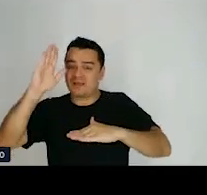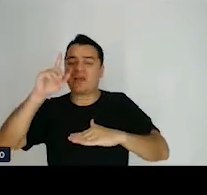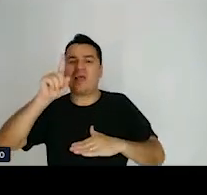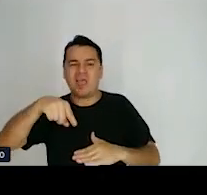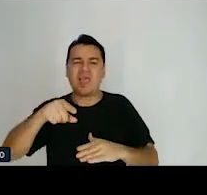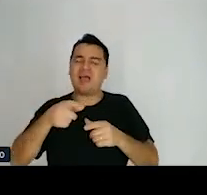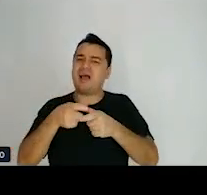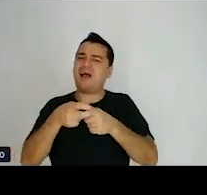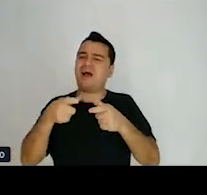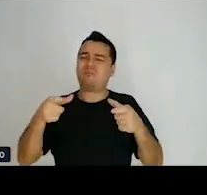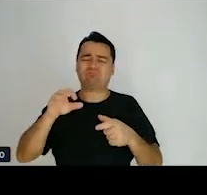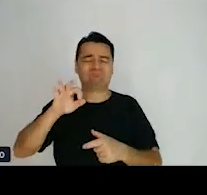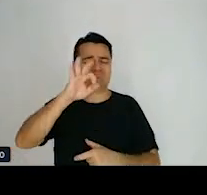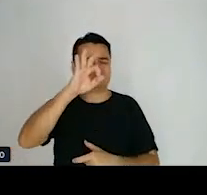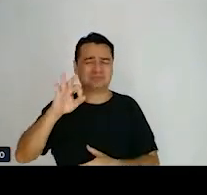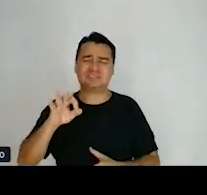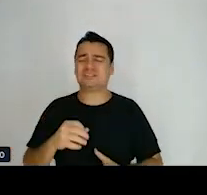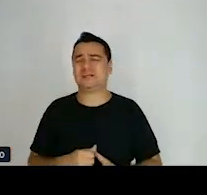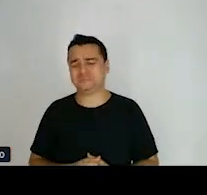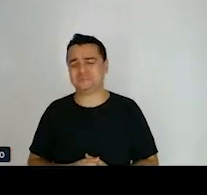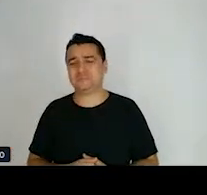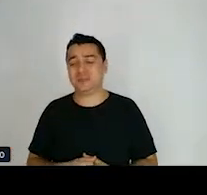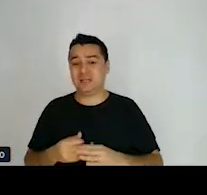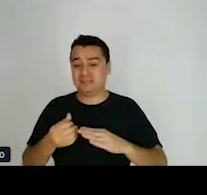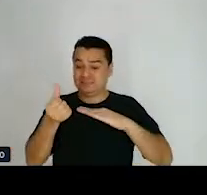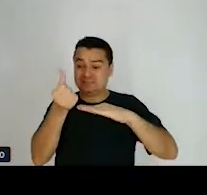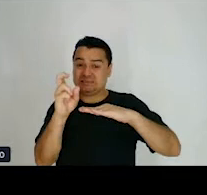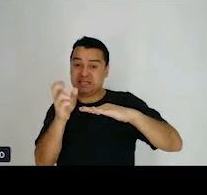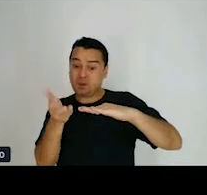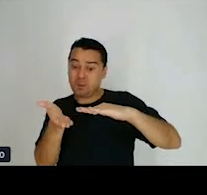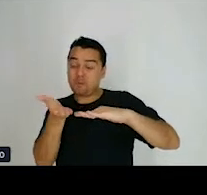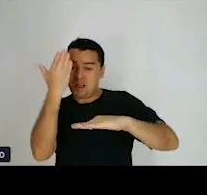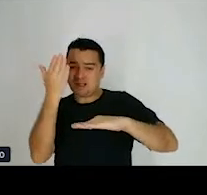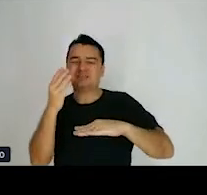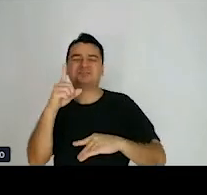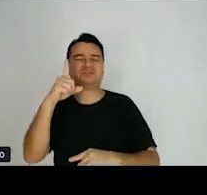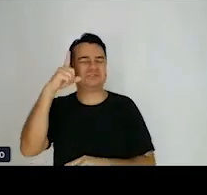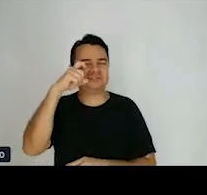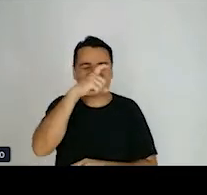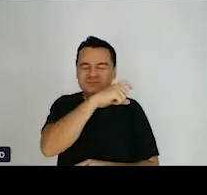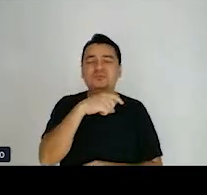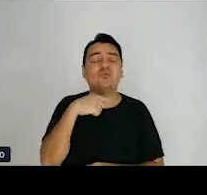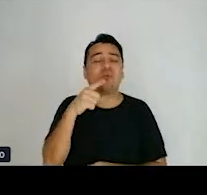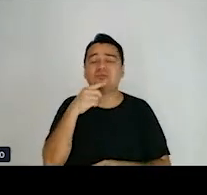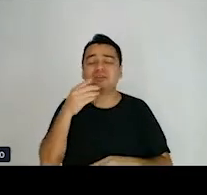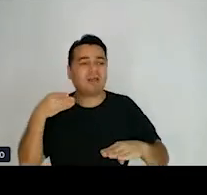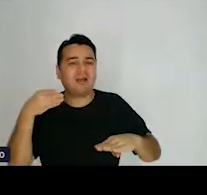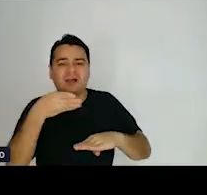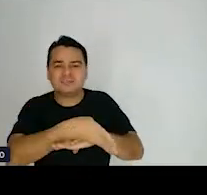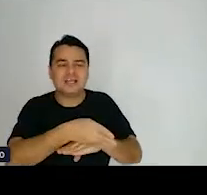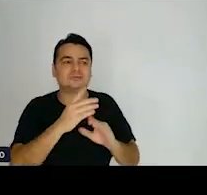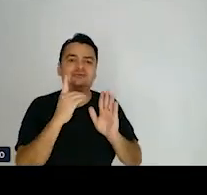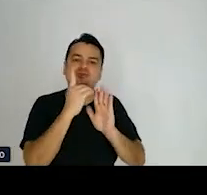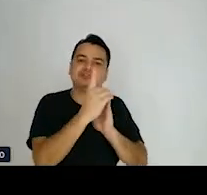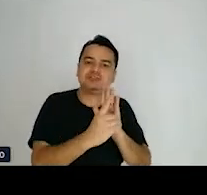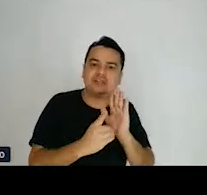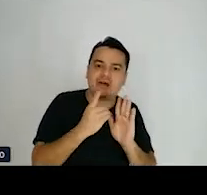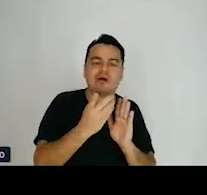Essa população normalmente tem dificuldade com o acesso a serviços digitais,